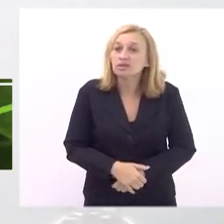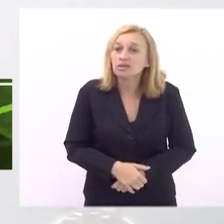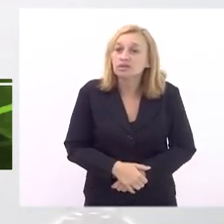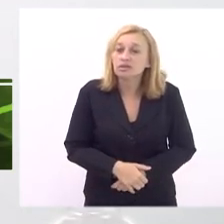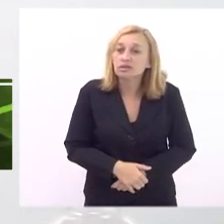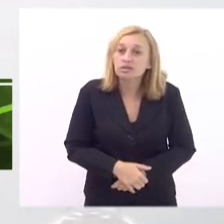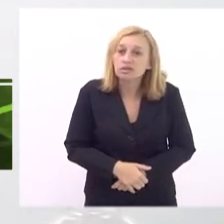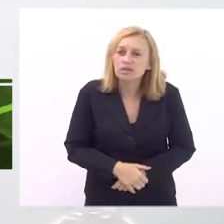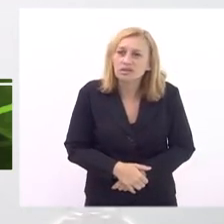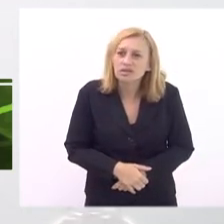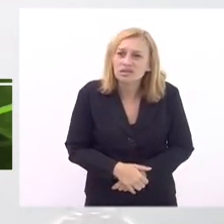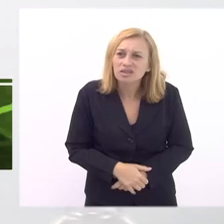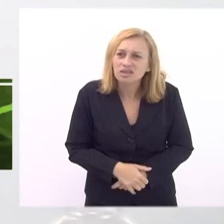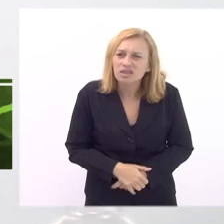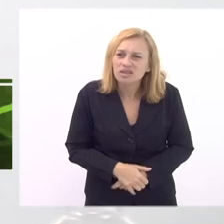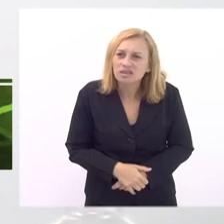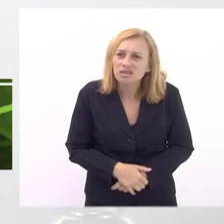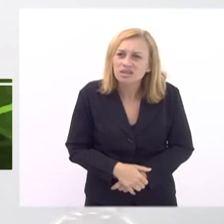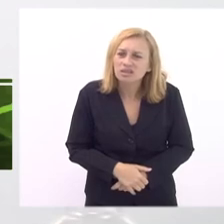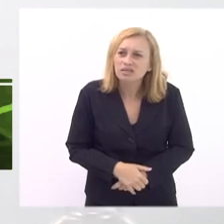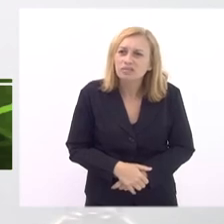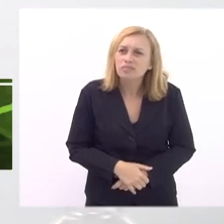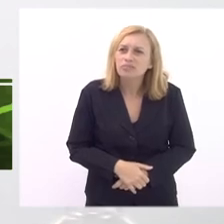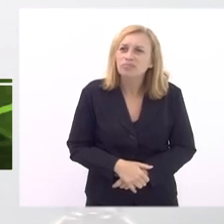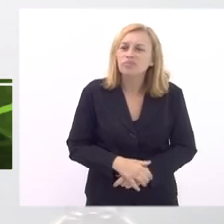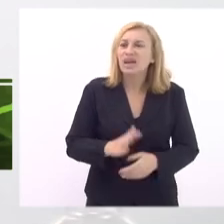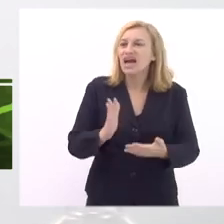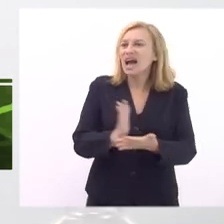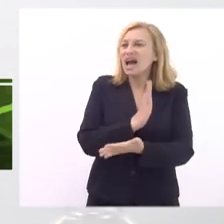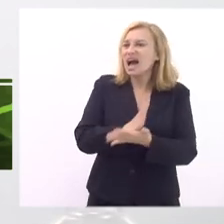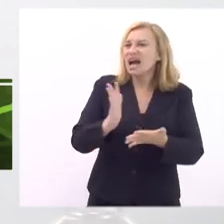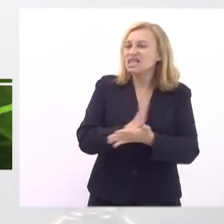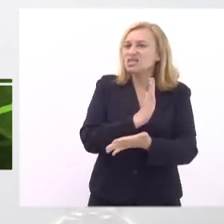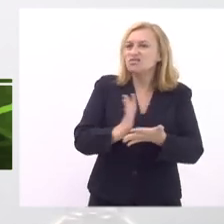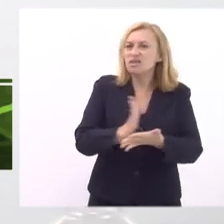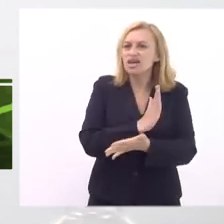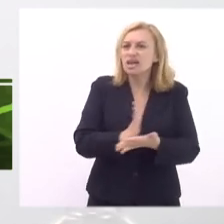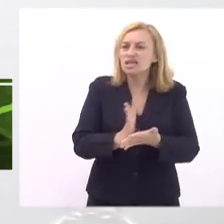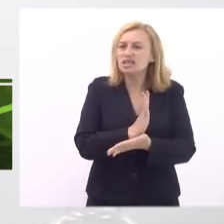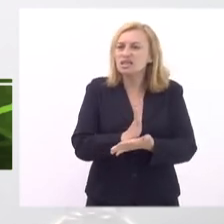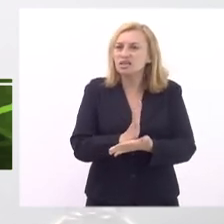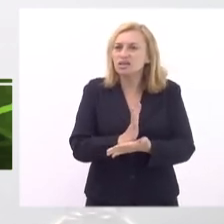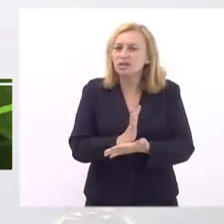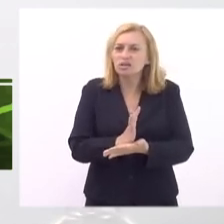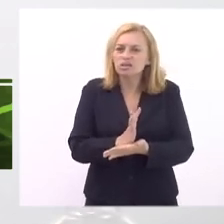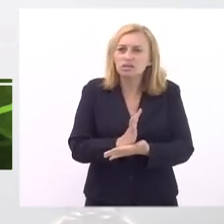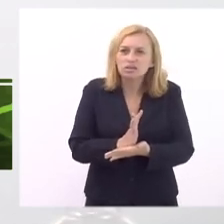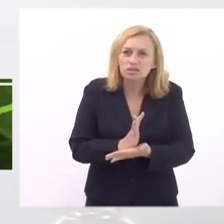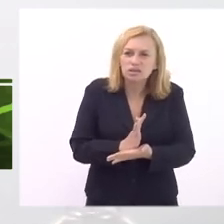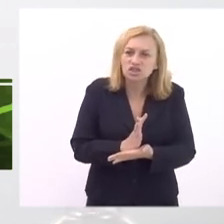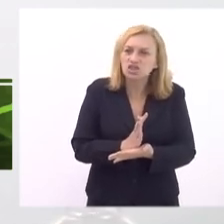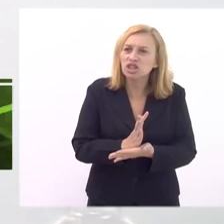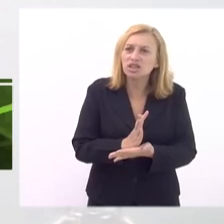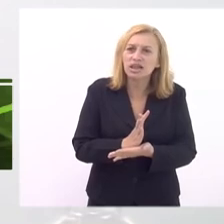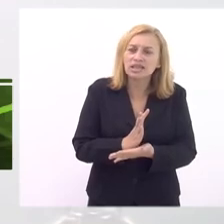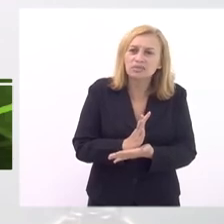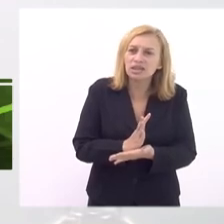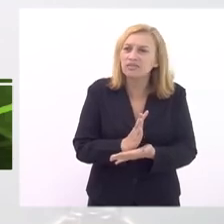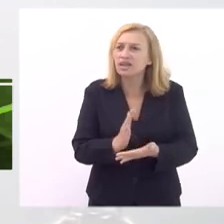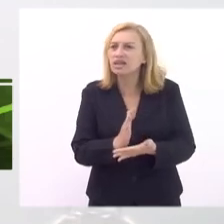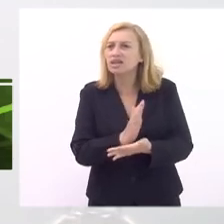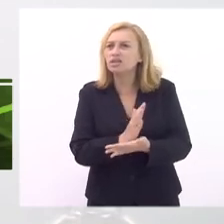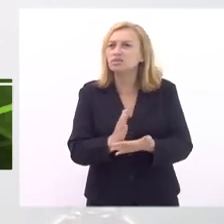não é nem sobre ter pouca comida também às vezes é a mesma coisa que você dar 300 reais para 300 pessoas comer